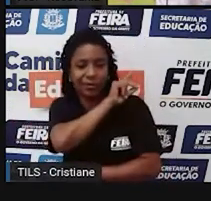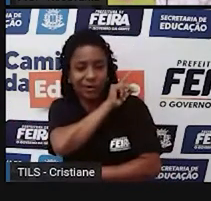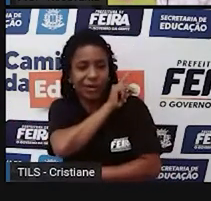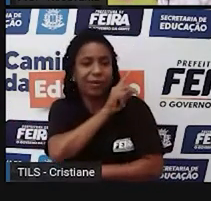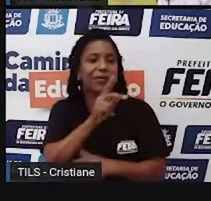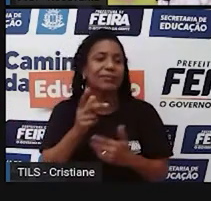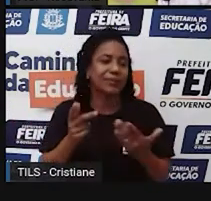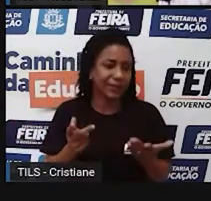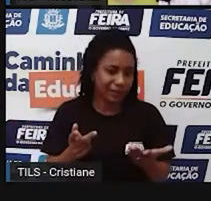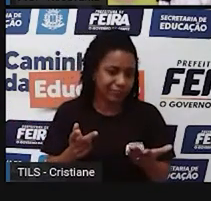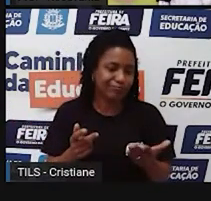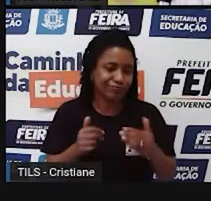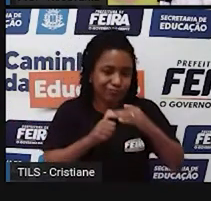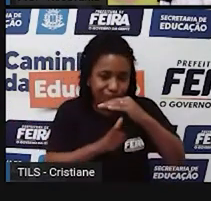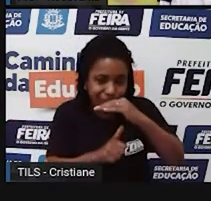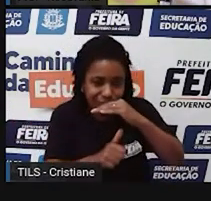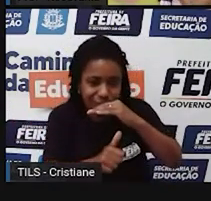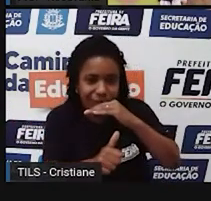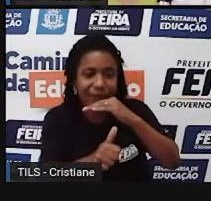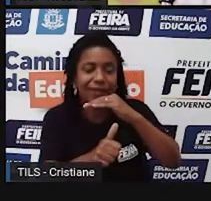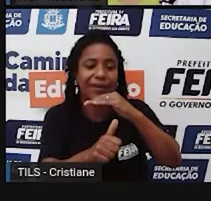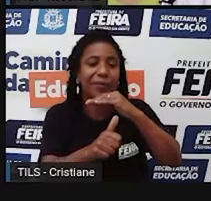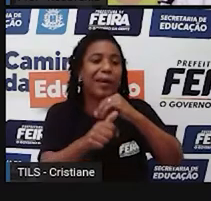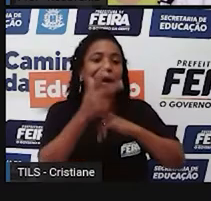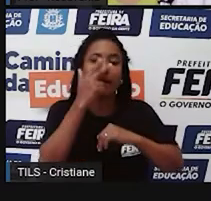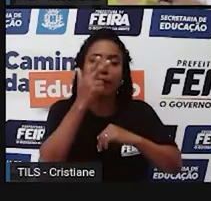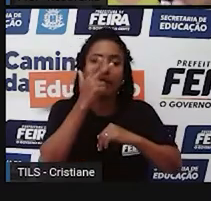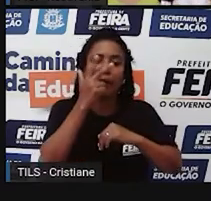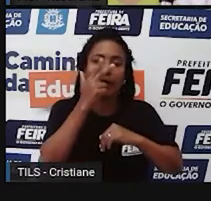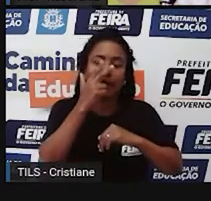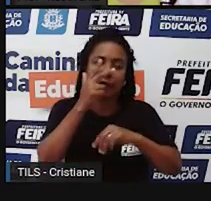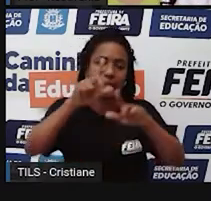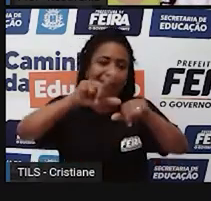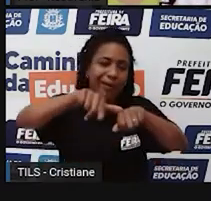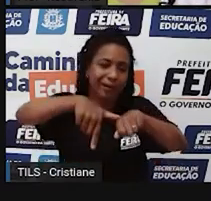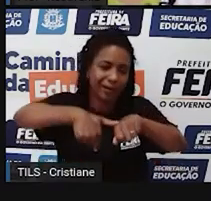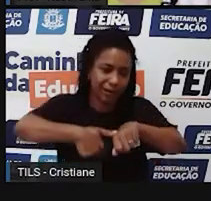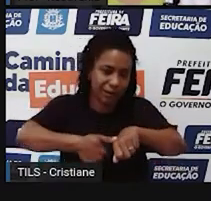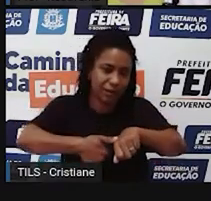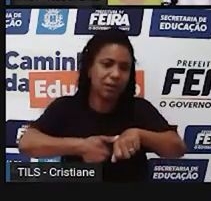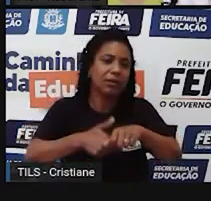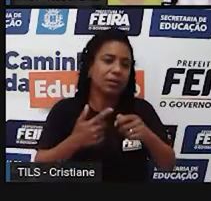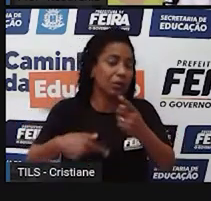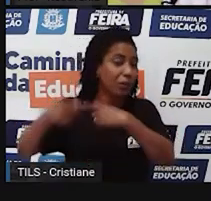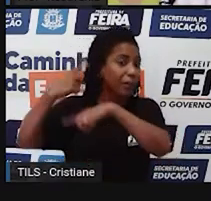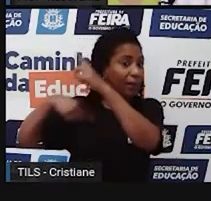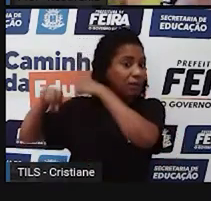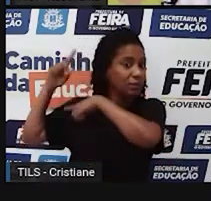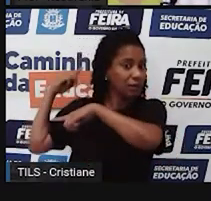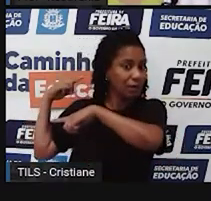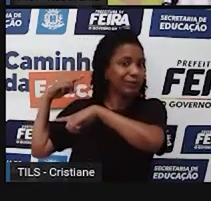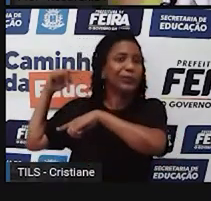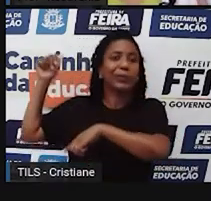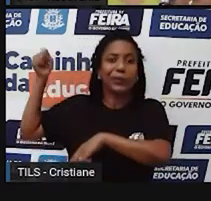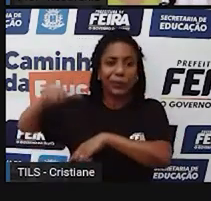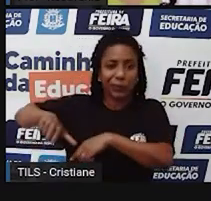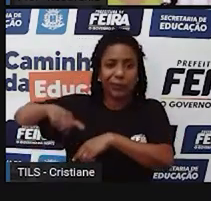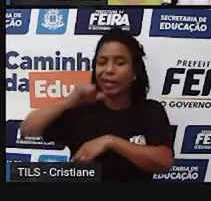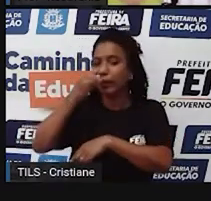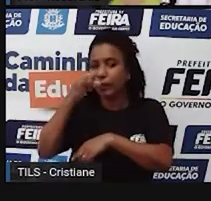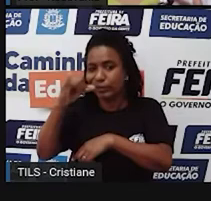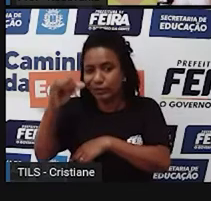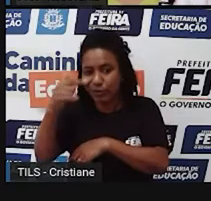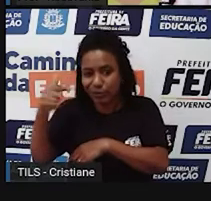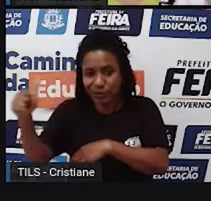Para chegar nesse mundo de conforto que a gente vive hoje, de oportunidades, ninguém quer voltar mais lá para aquele período, né? Sem energia, sem